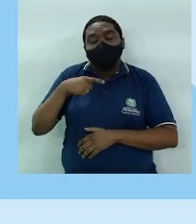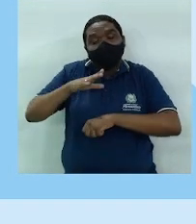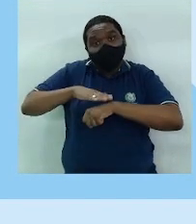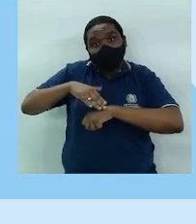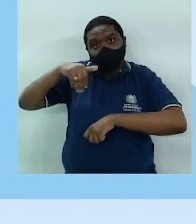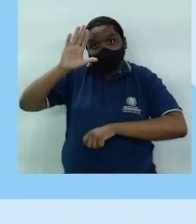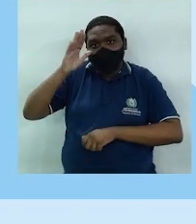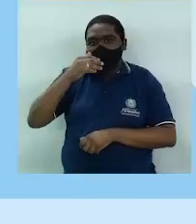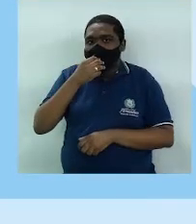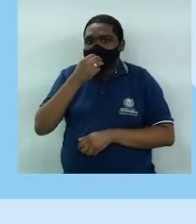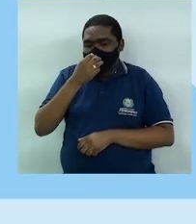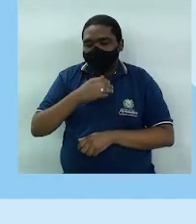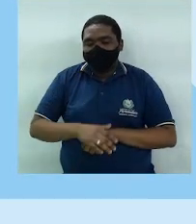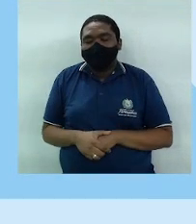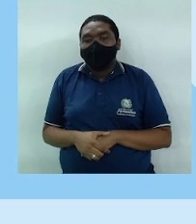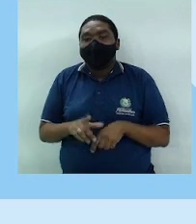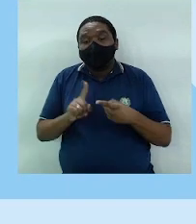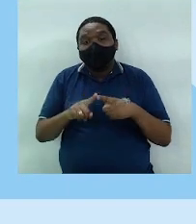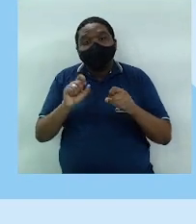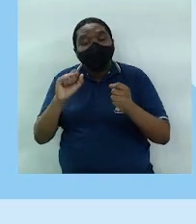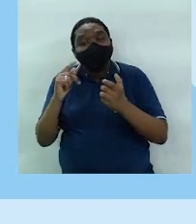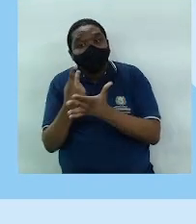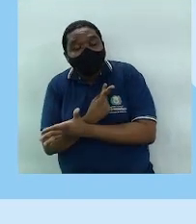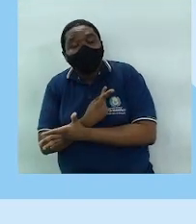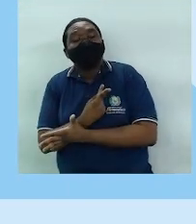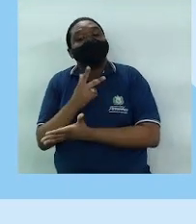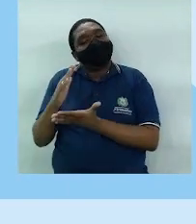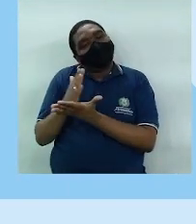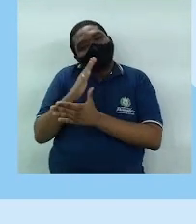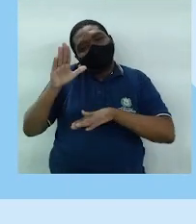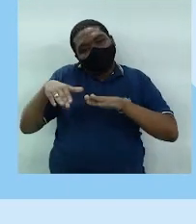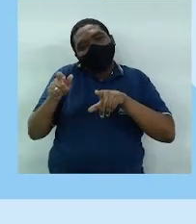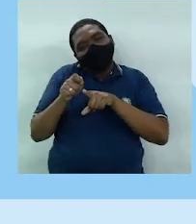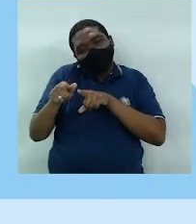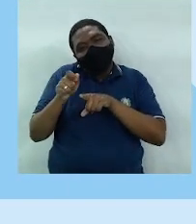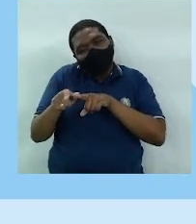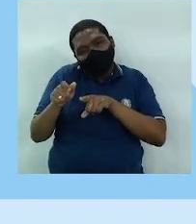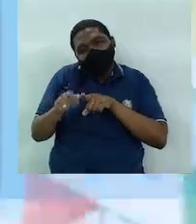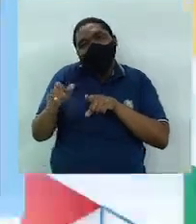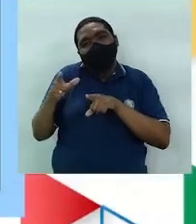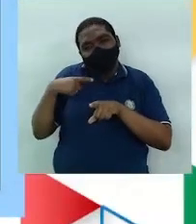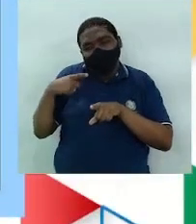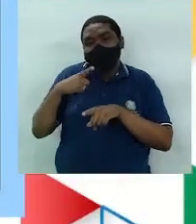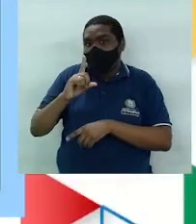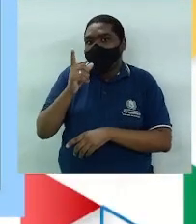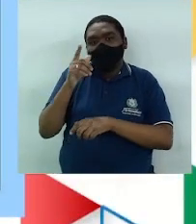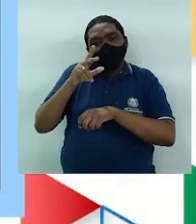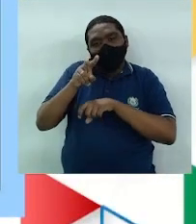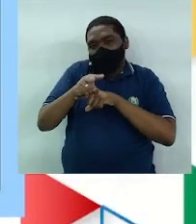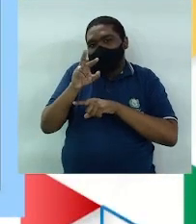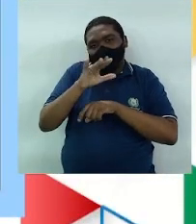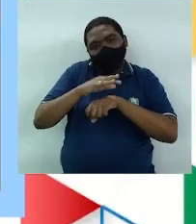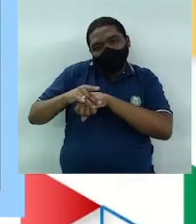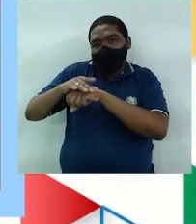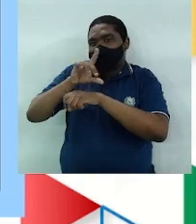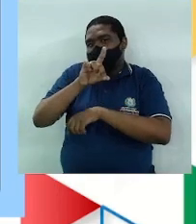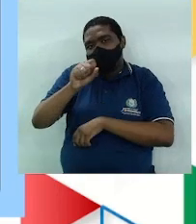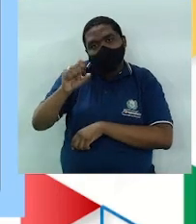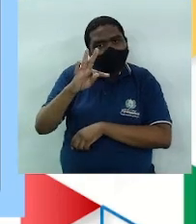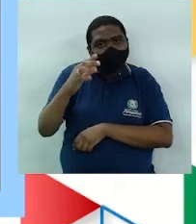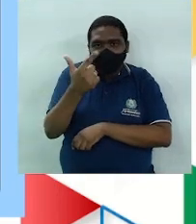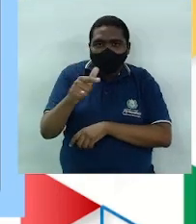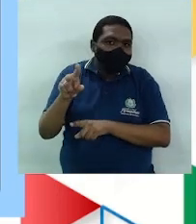maior, tá certo? Podem provocar reações alérgicas. Não protege das doenças sexualmente transmissíveis